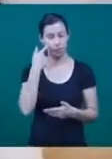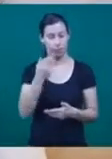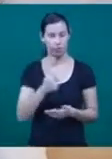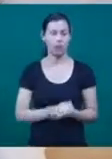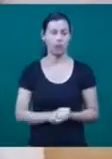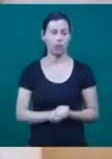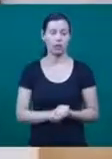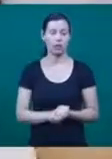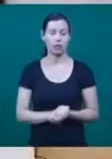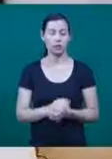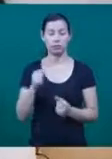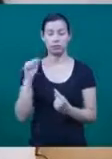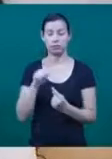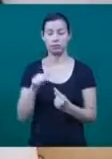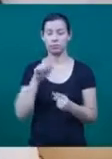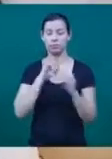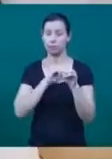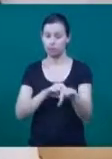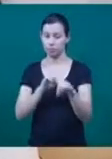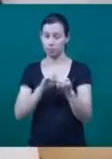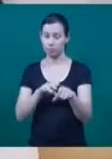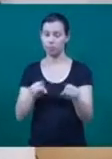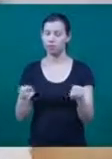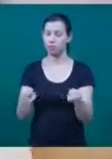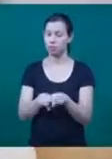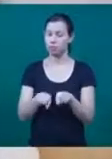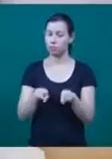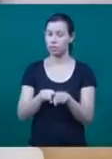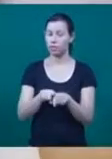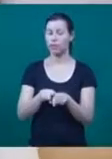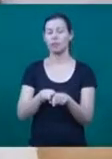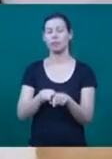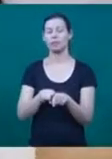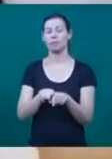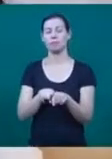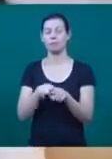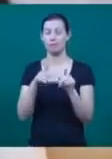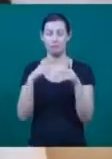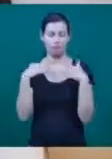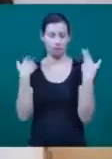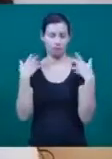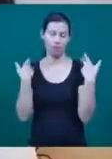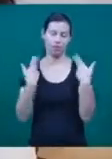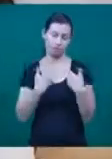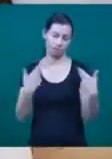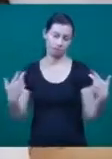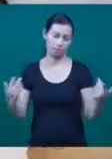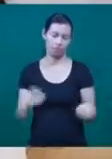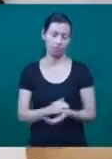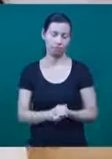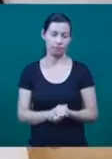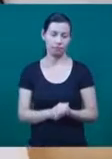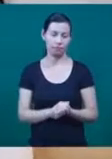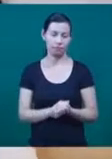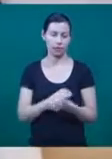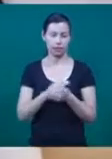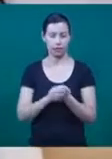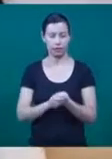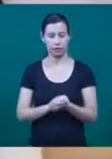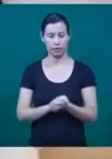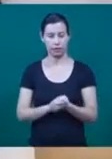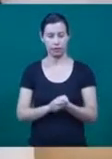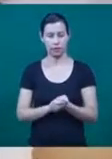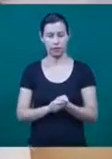onde a gente promove um momento de entretenimento, de caráter extracurricular, para os alunos se